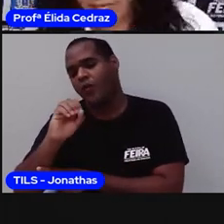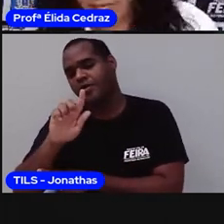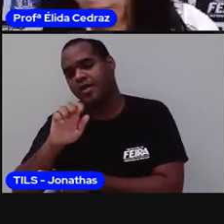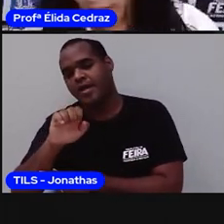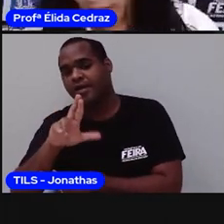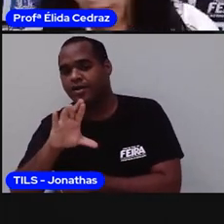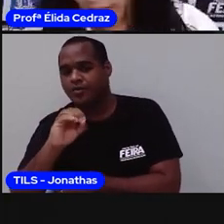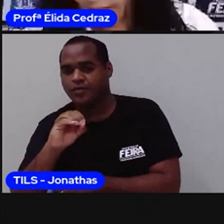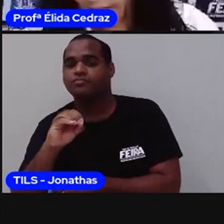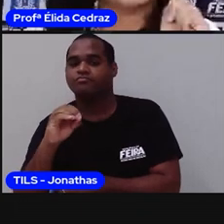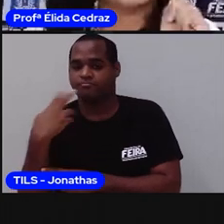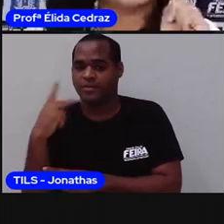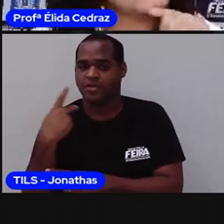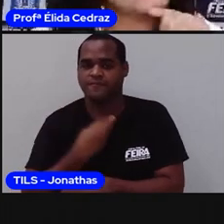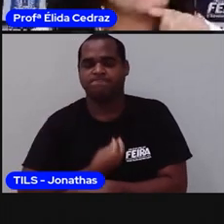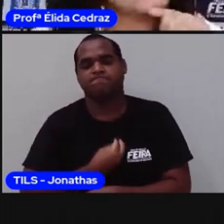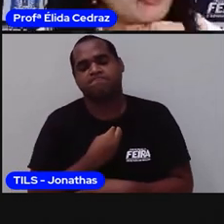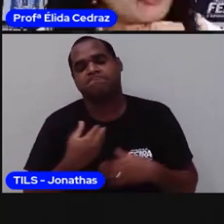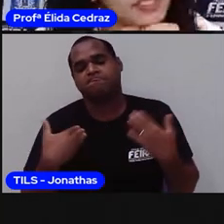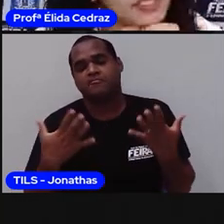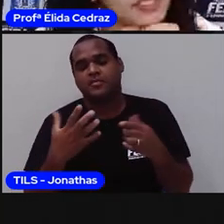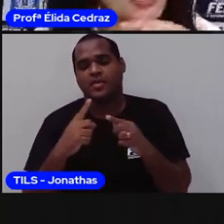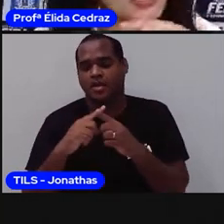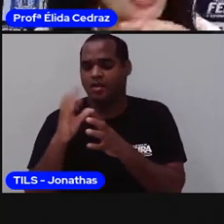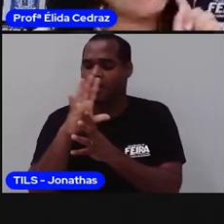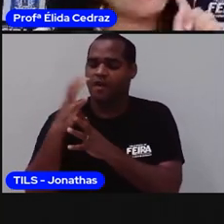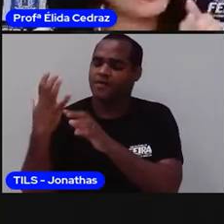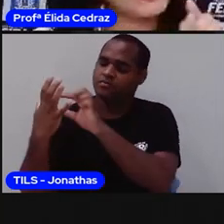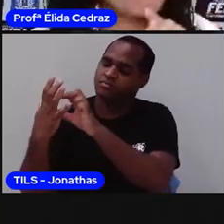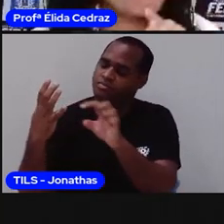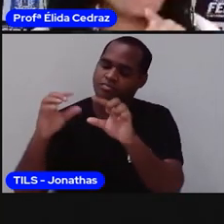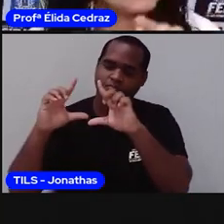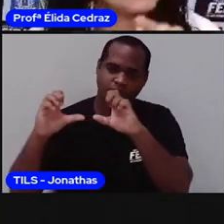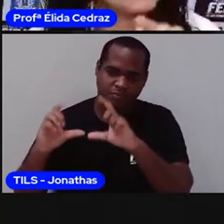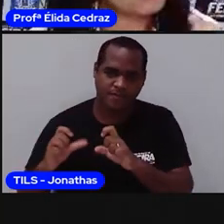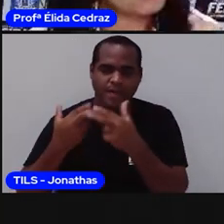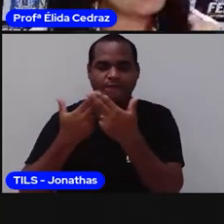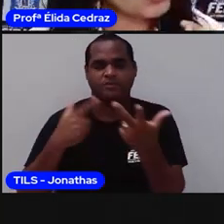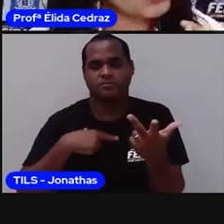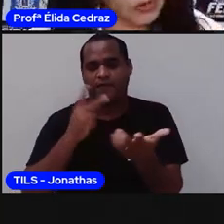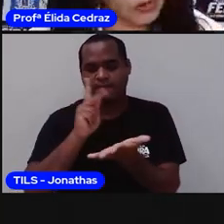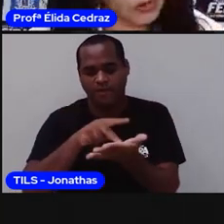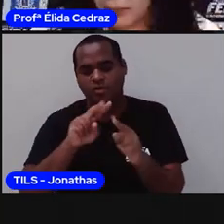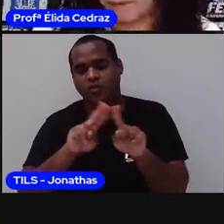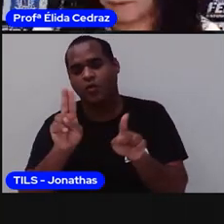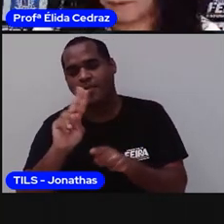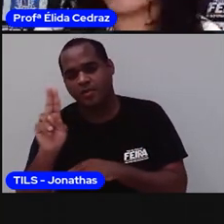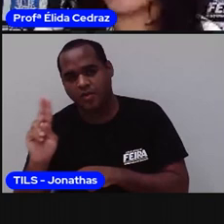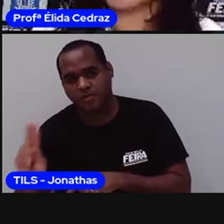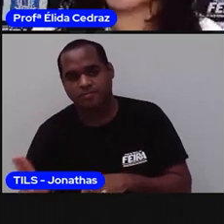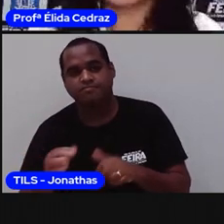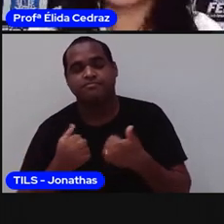Dias Lemos. Essa árvore genealógica foi feita apenas com os nomes.